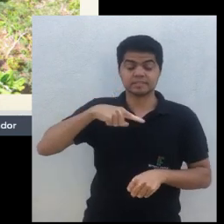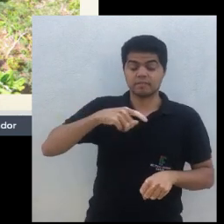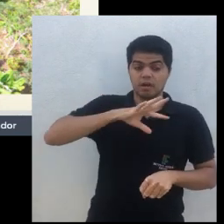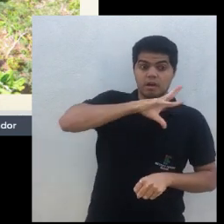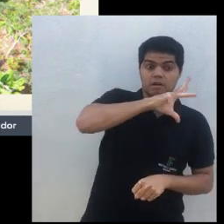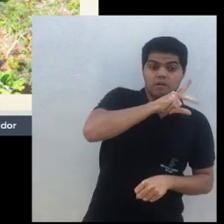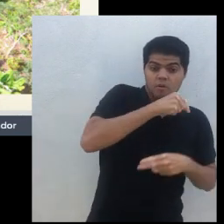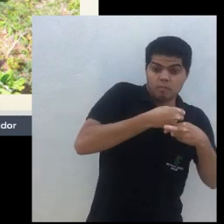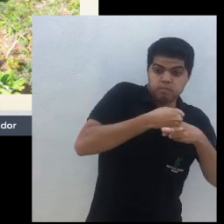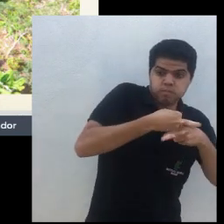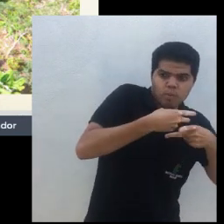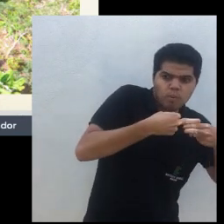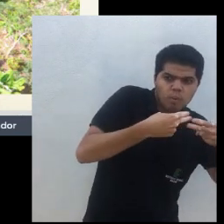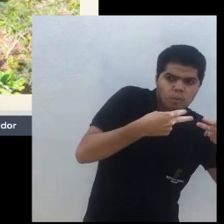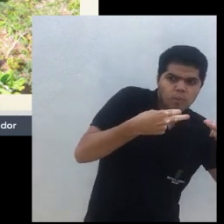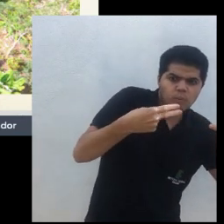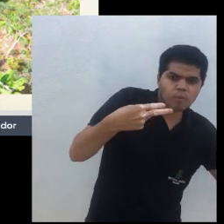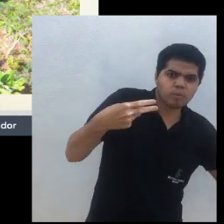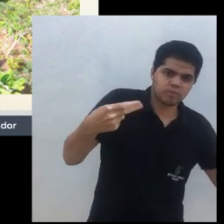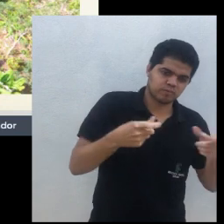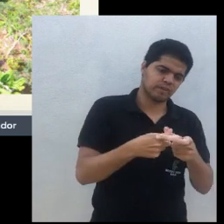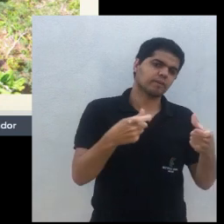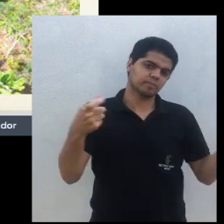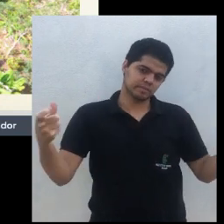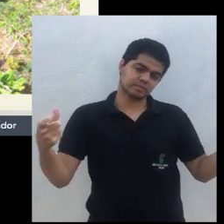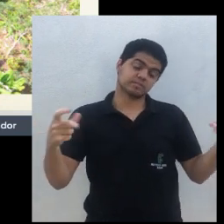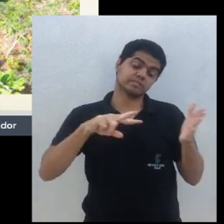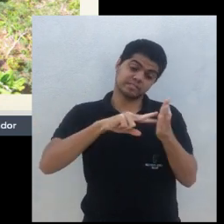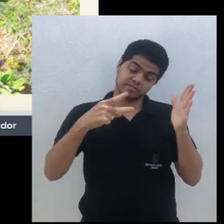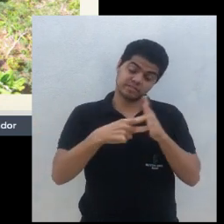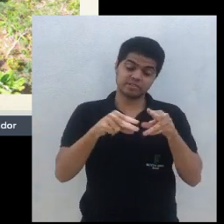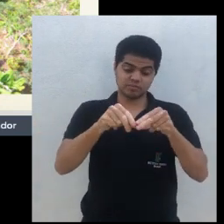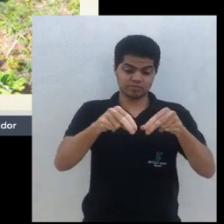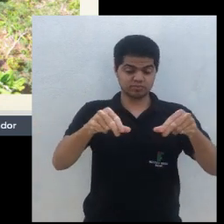maior ali de espécies, que isso está indicando que o seu solo está melhorando.